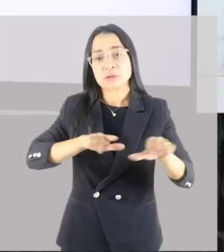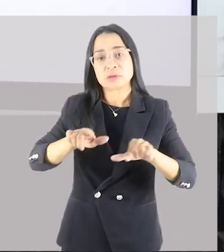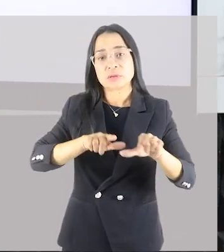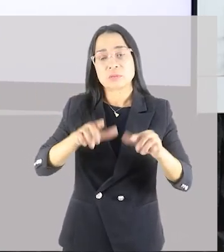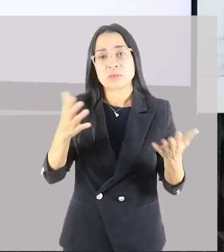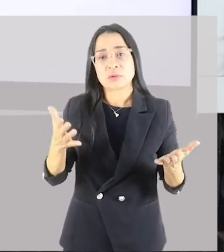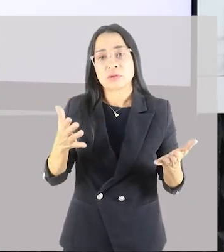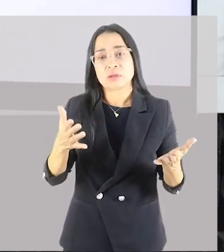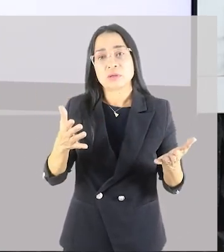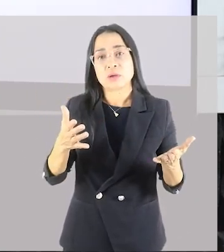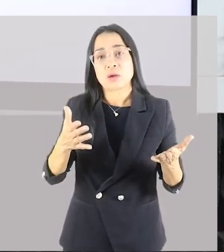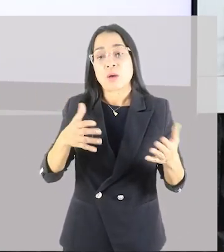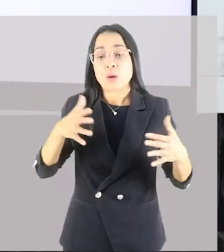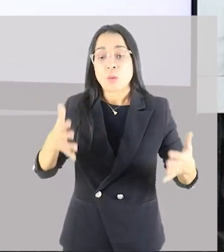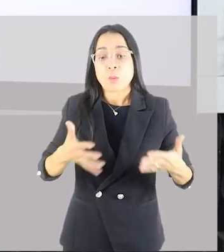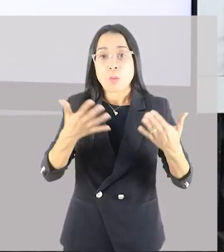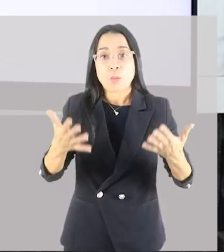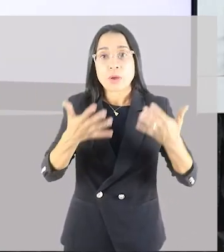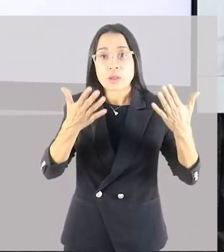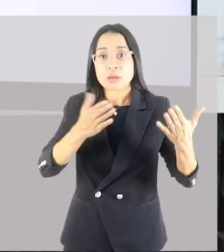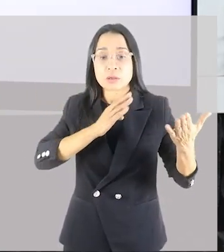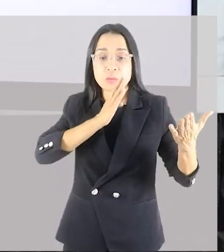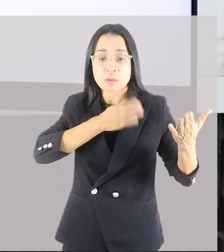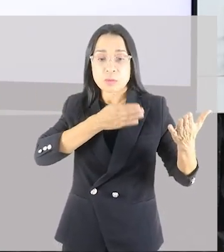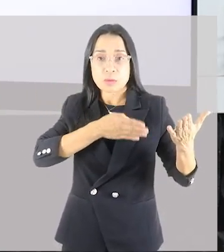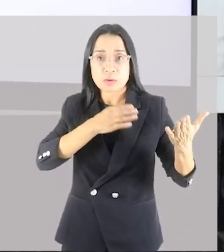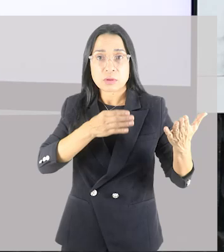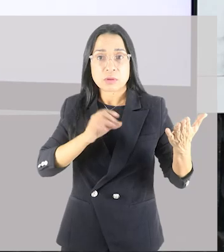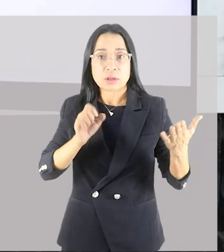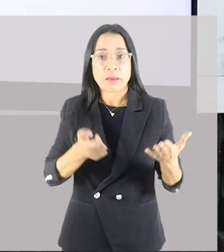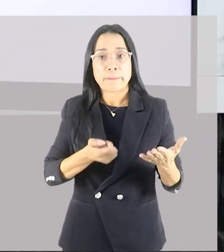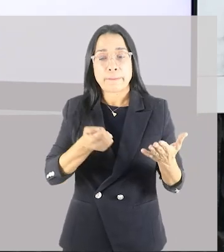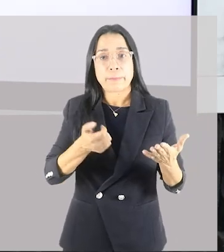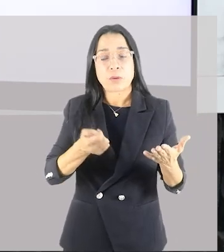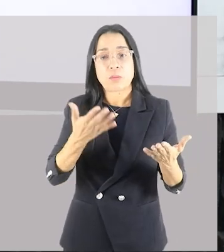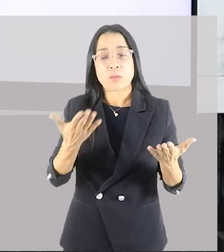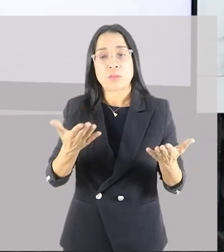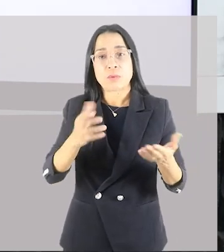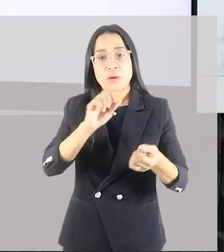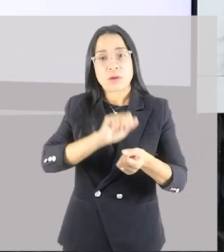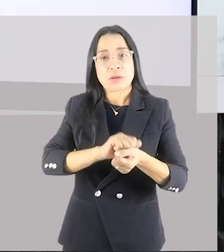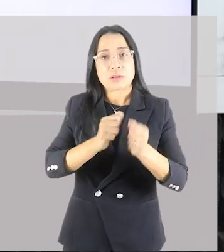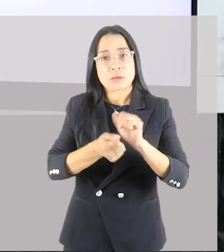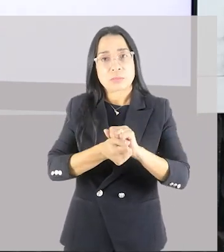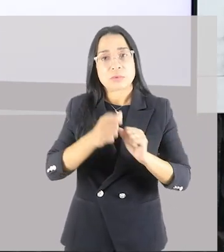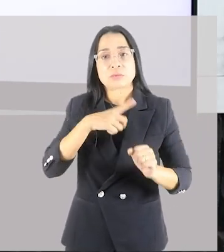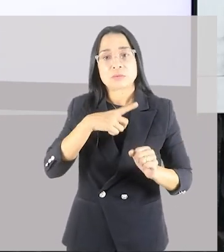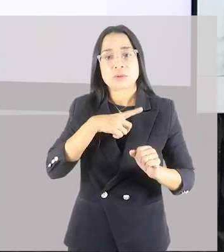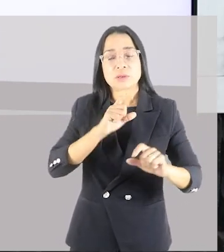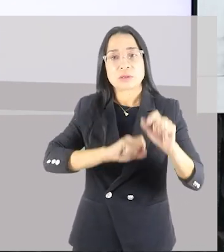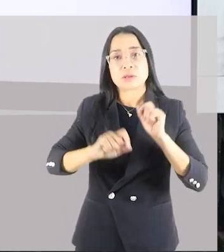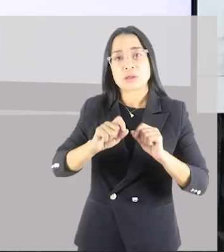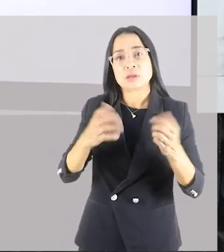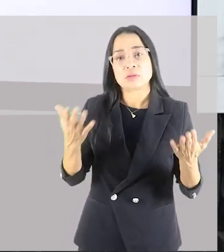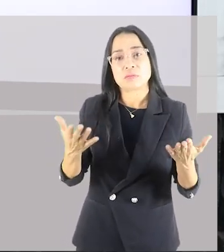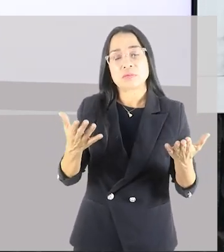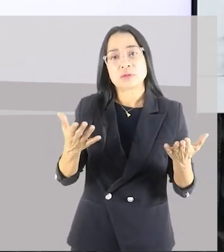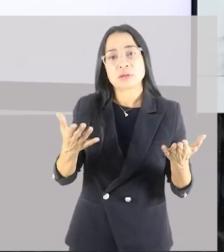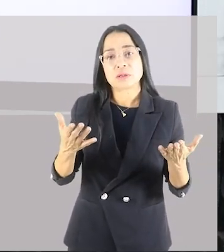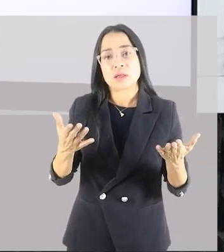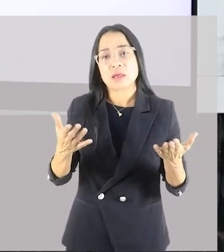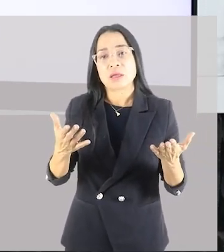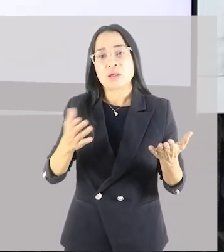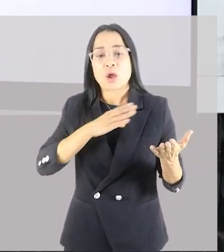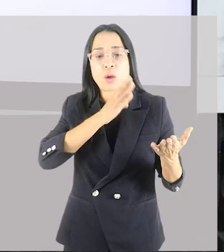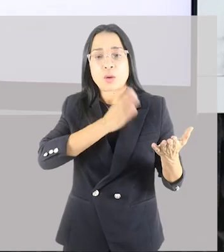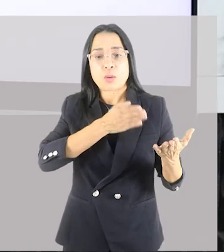cardiovascular que esse indivíduo vai estar dando, ele é pouco. Então, a adaptação que ele vai ter não vai ser a nível de